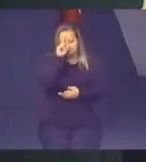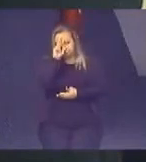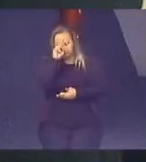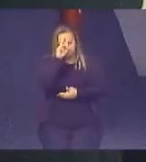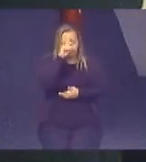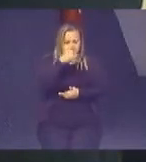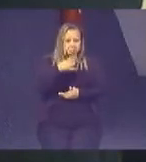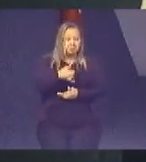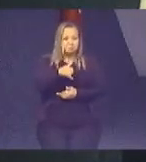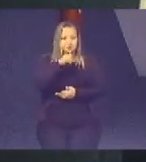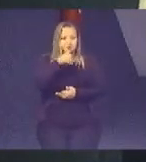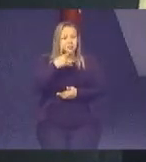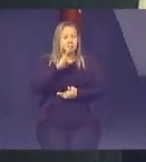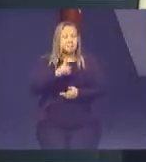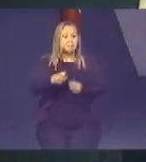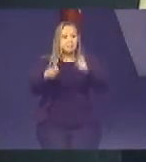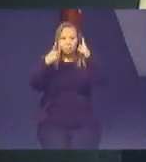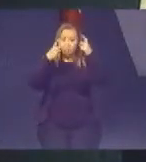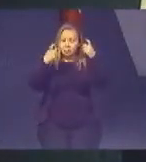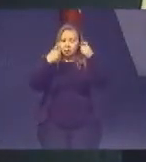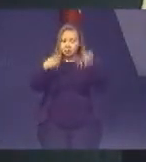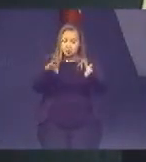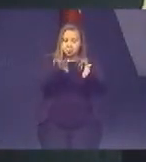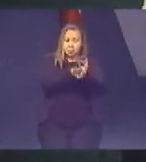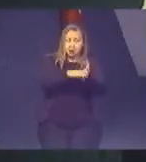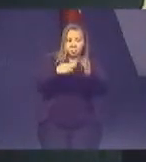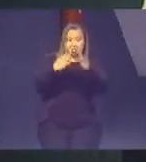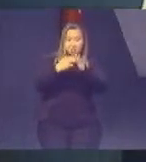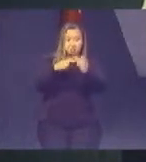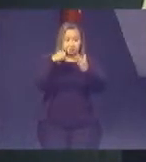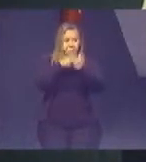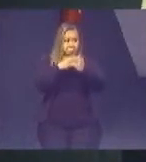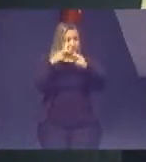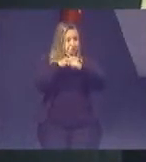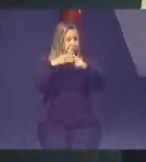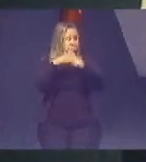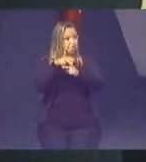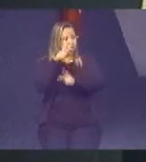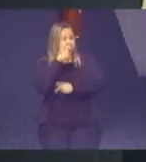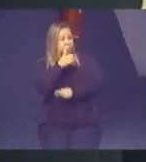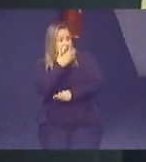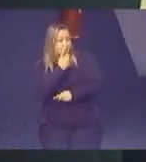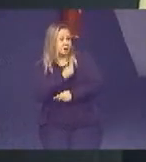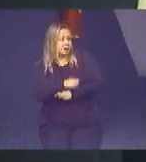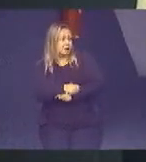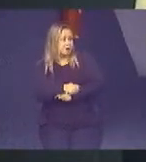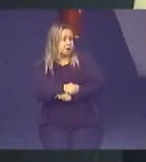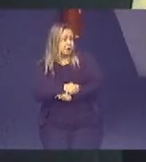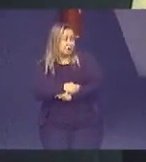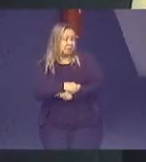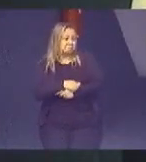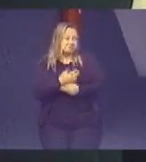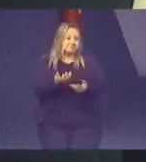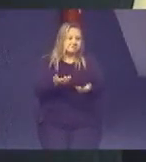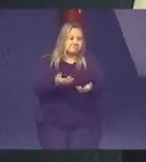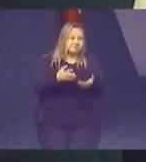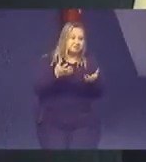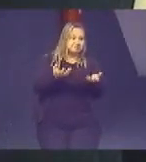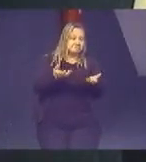ele tornou-se violento e ao chegar em casa agrediu a mulher que pedia apenas um pacote de leite e pão.